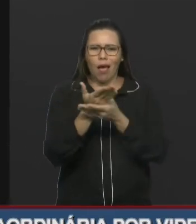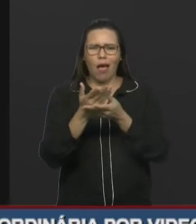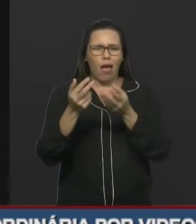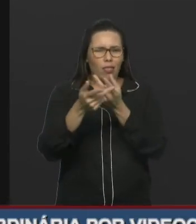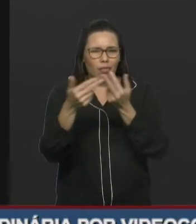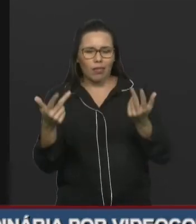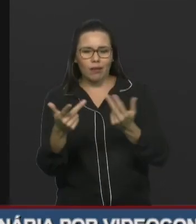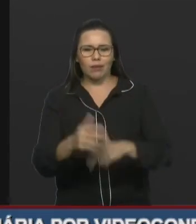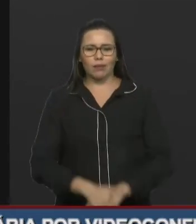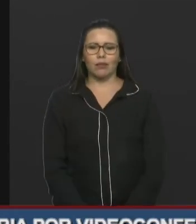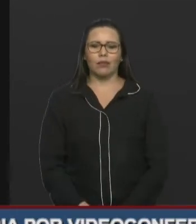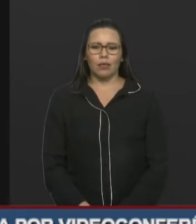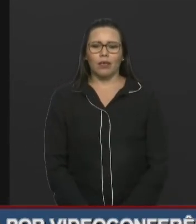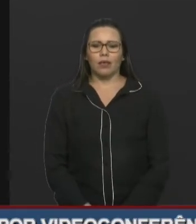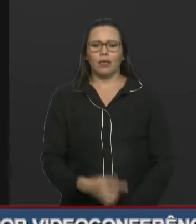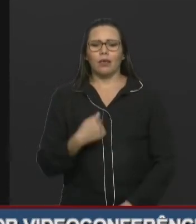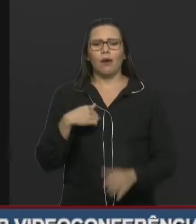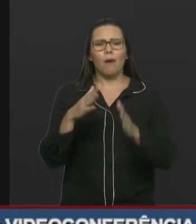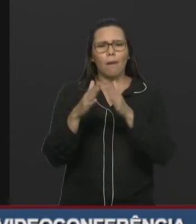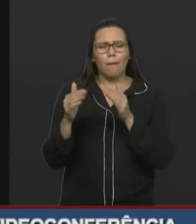municípios no envio de material de proteção individual.